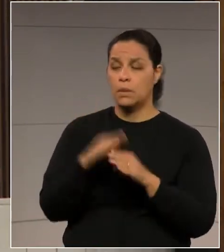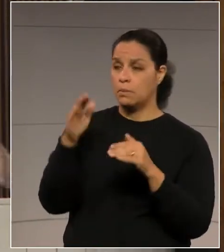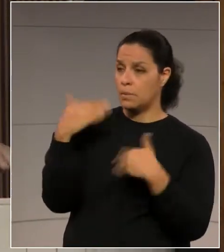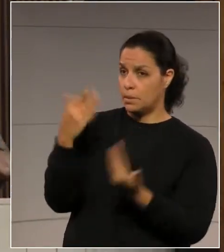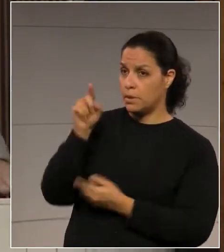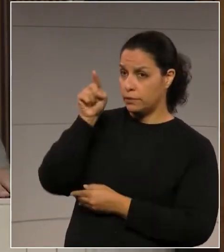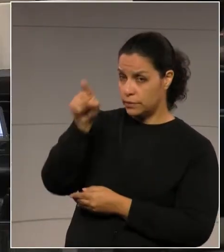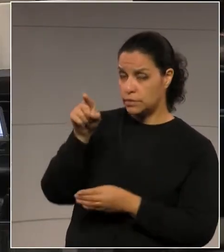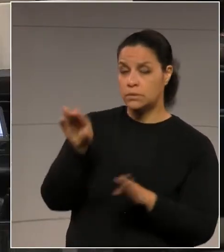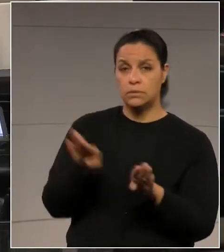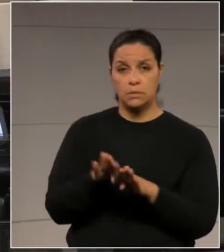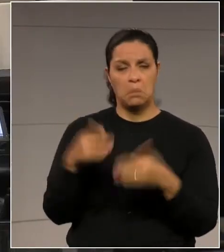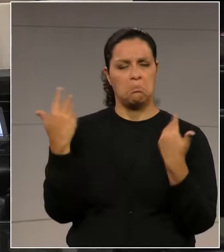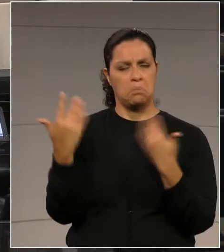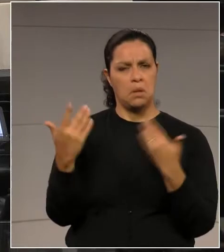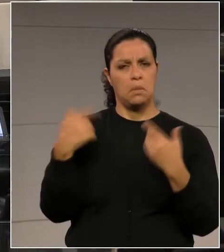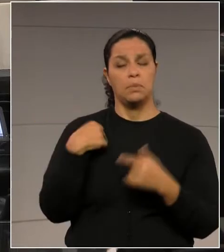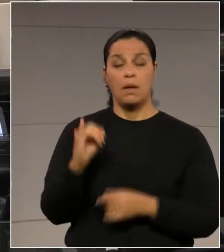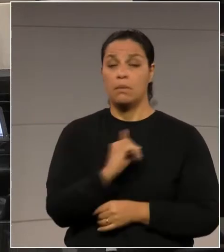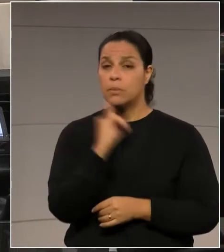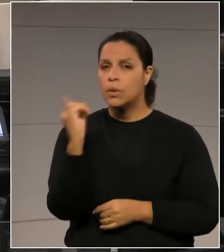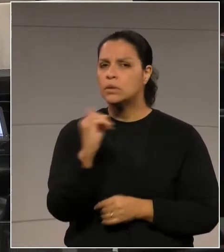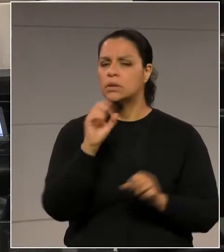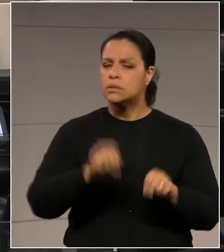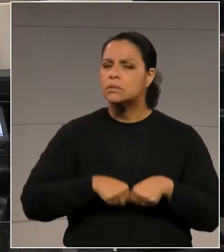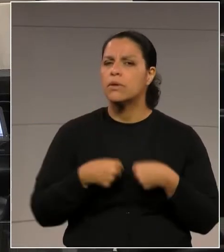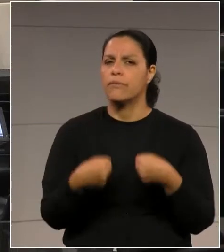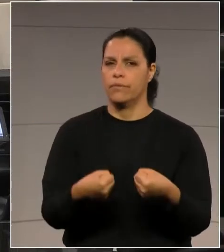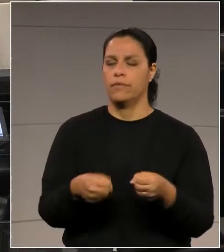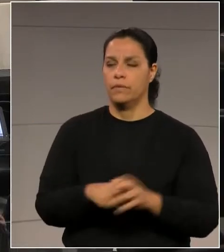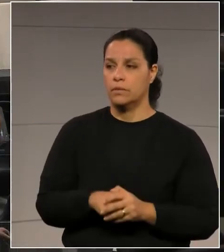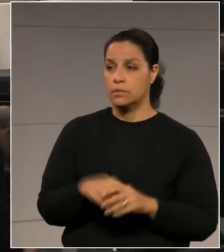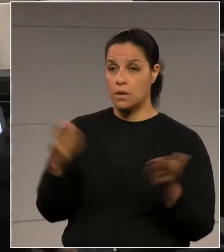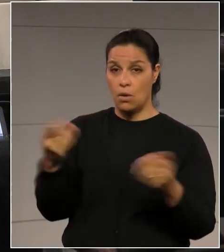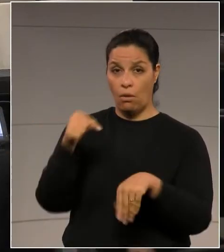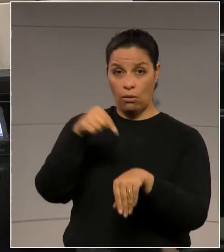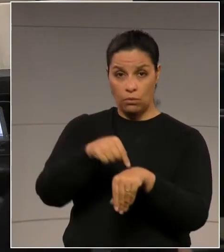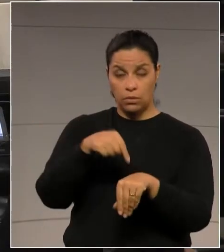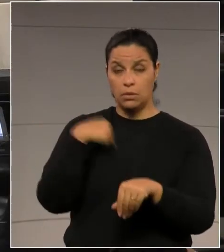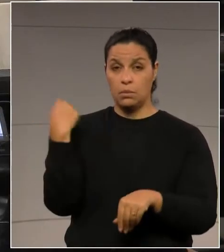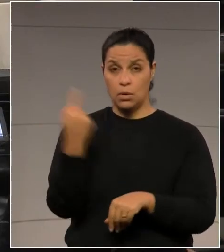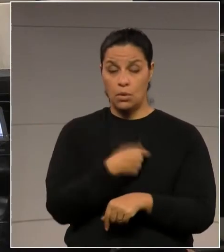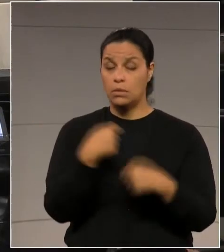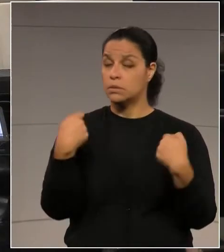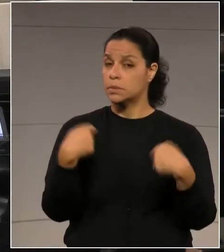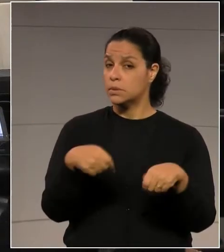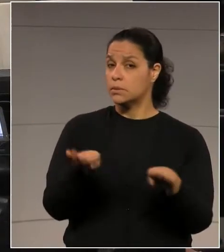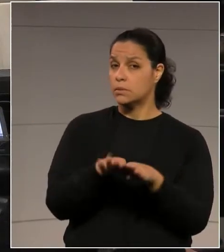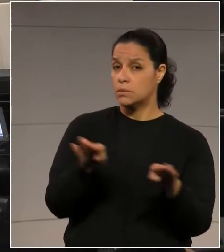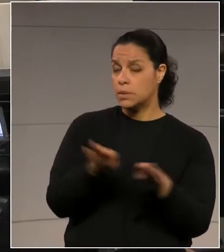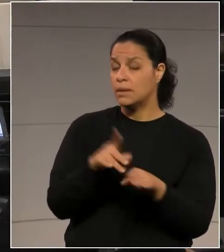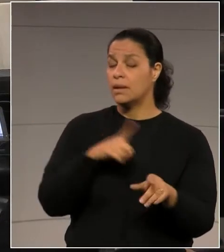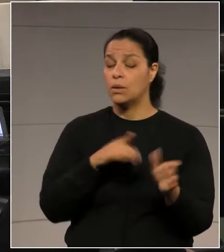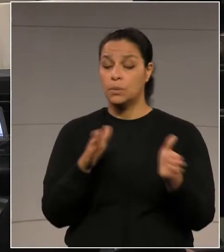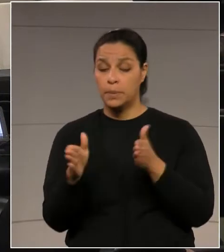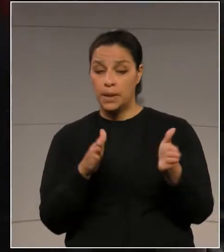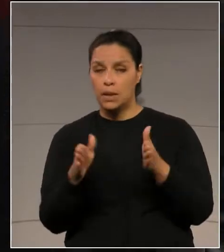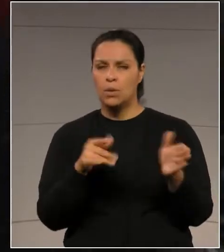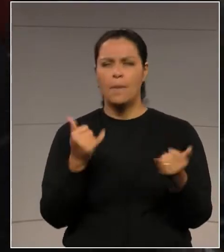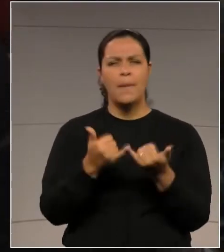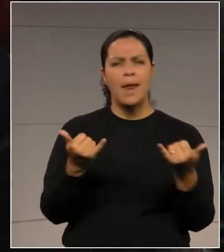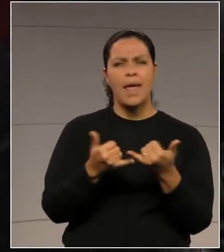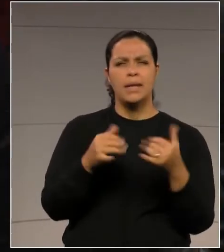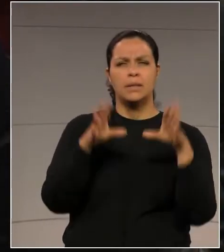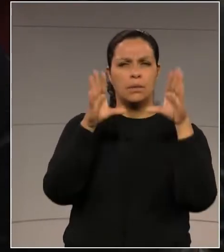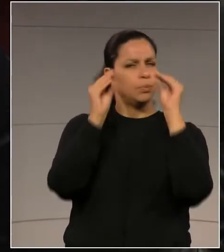Vossa Excelência, pela sua importância e a defesa, no momento em que a gente passa por um apagão